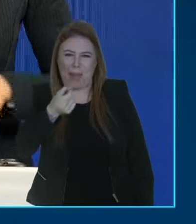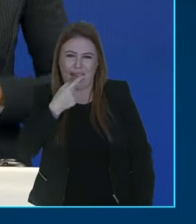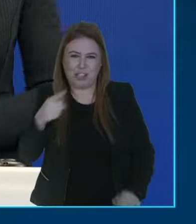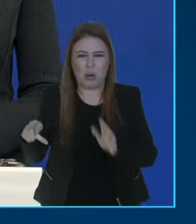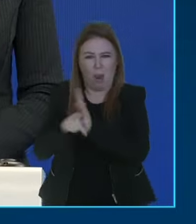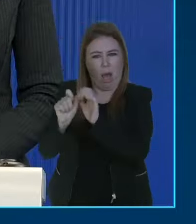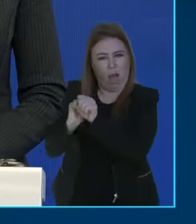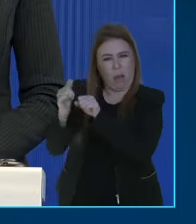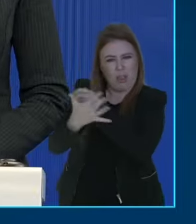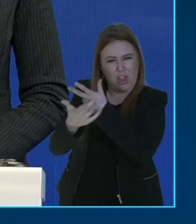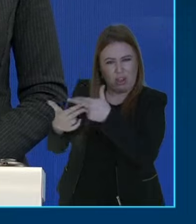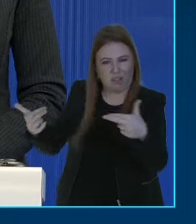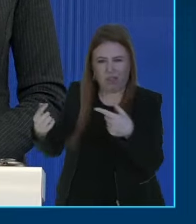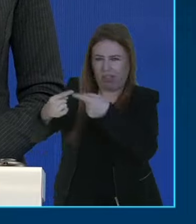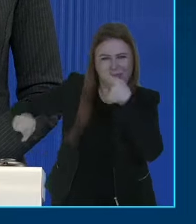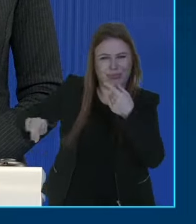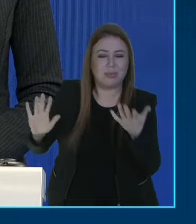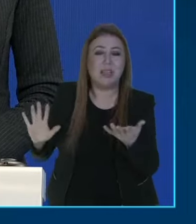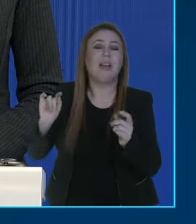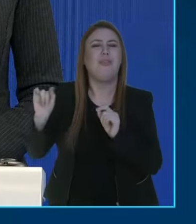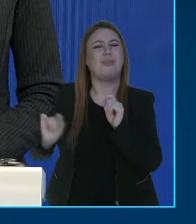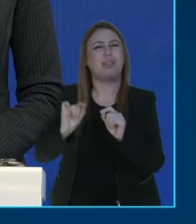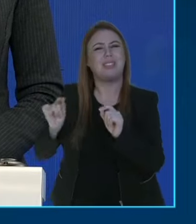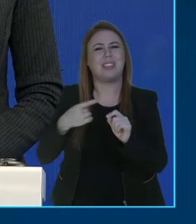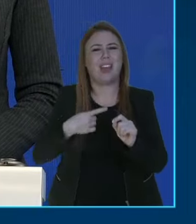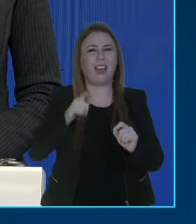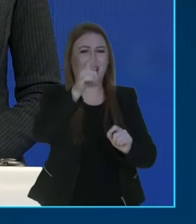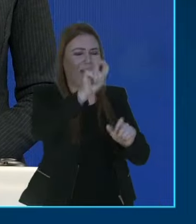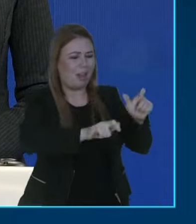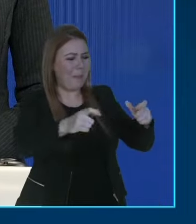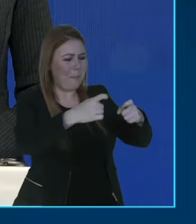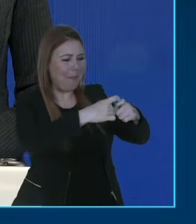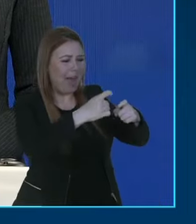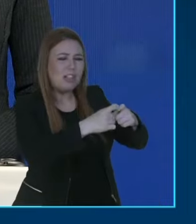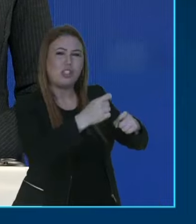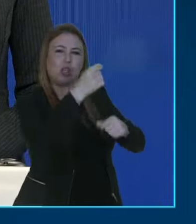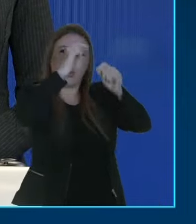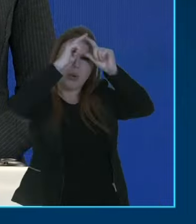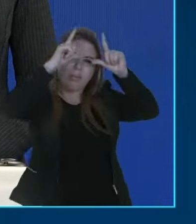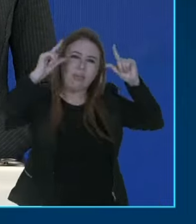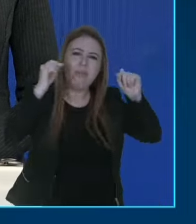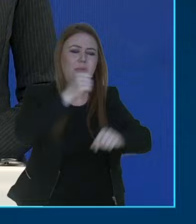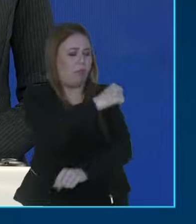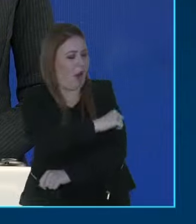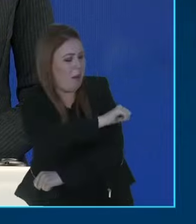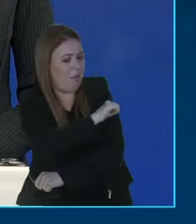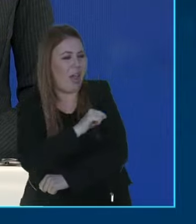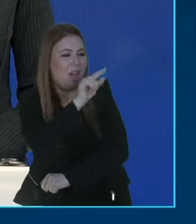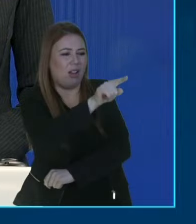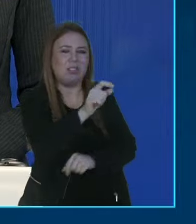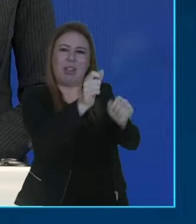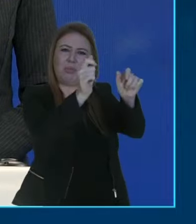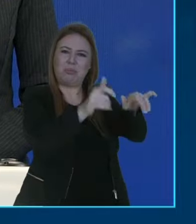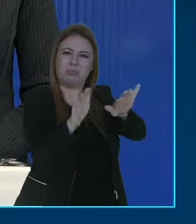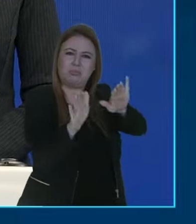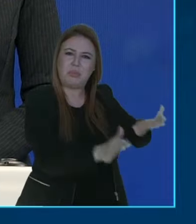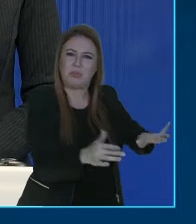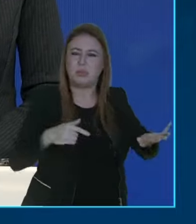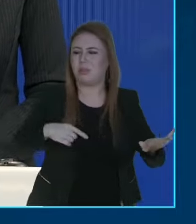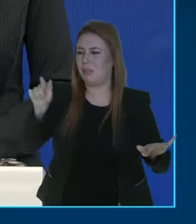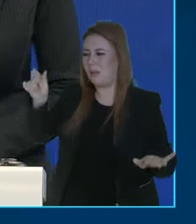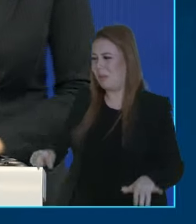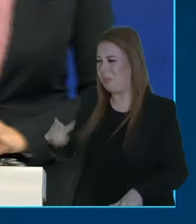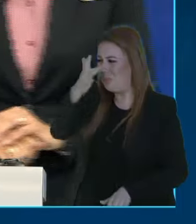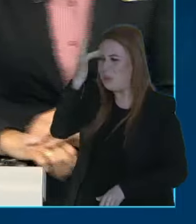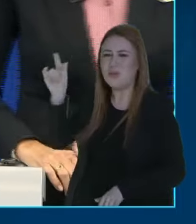aqui, nos mais de 50 mil médicos e médicas, as enfermeiras e enfermeiras, alguém capacitado para tocar a nossa administração pública